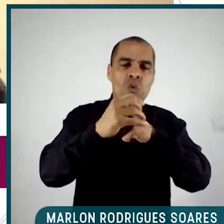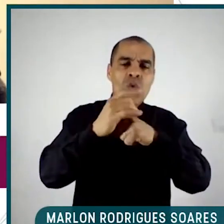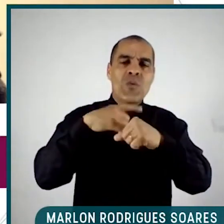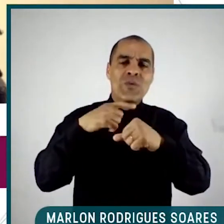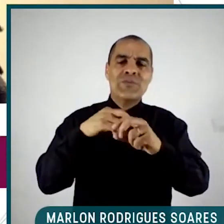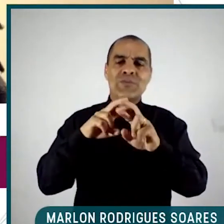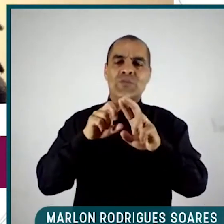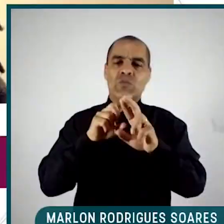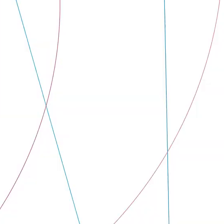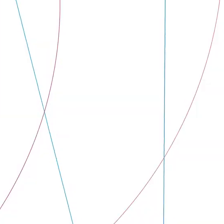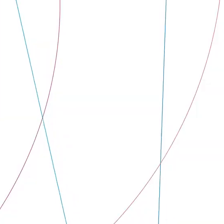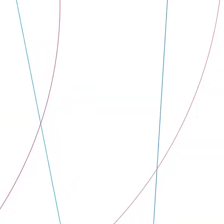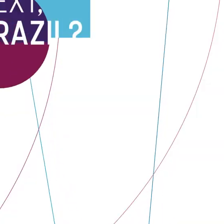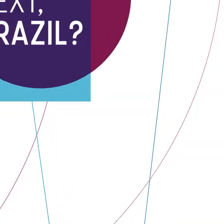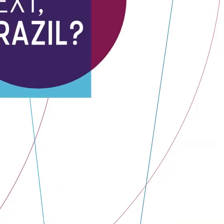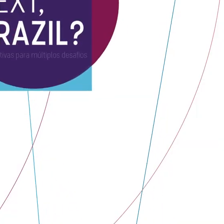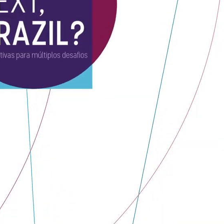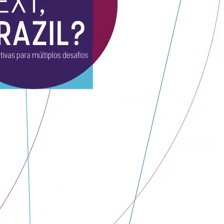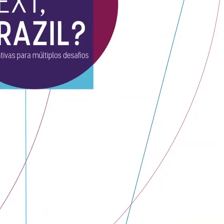ponto de você conseguir evoluir.